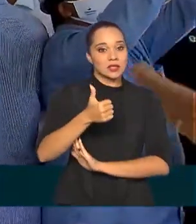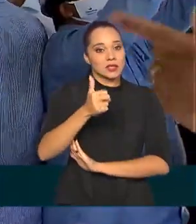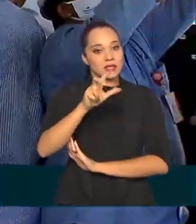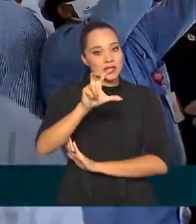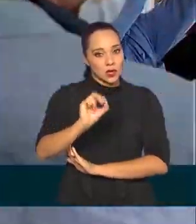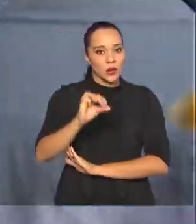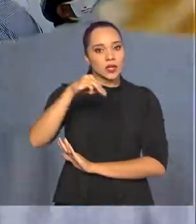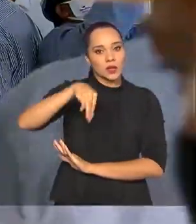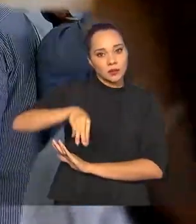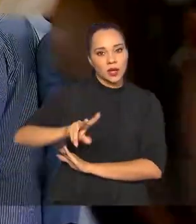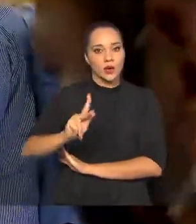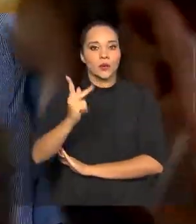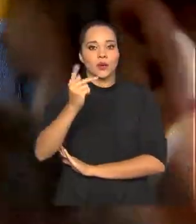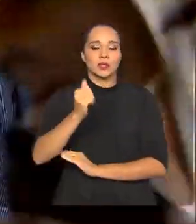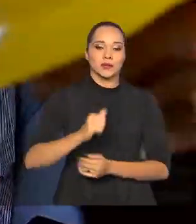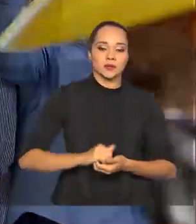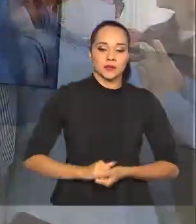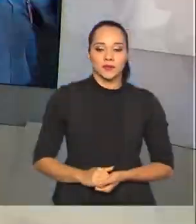megawatts.